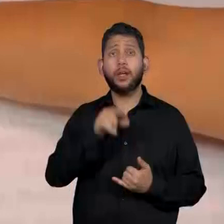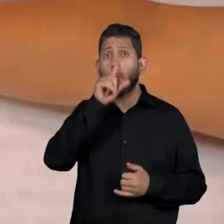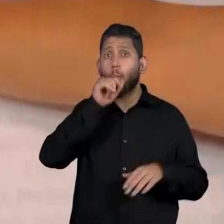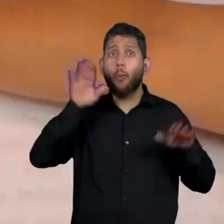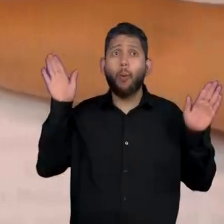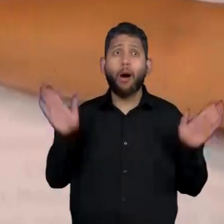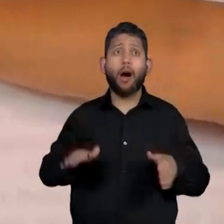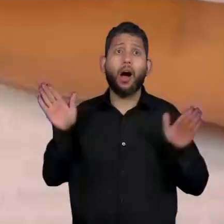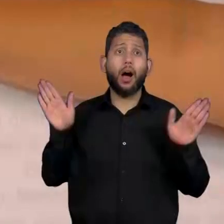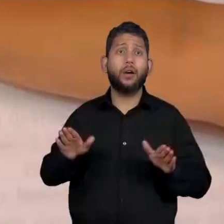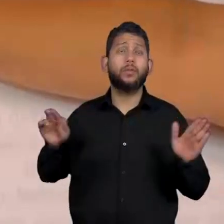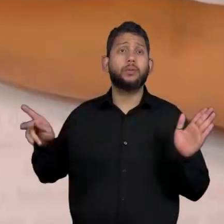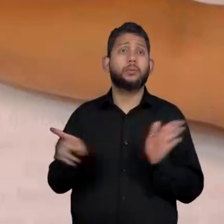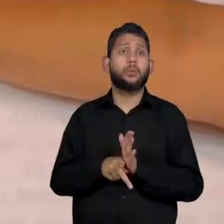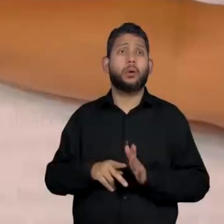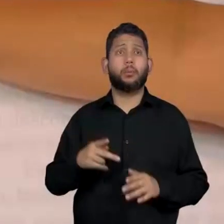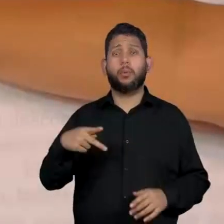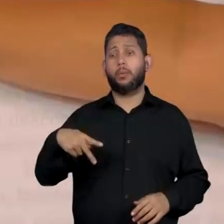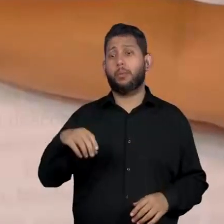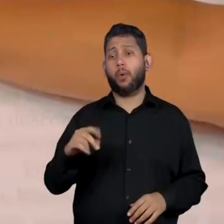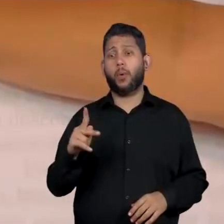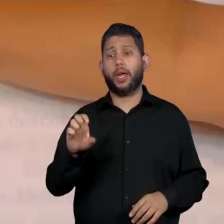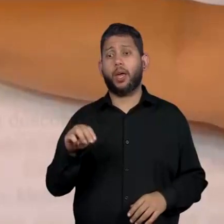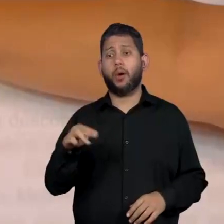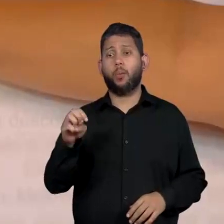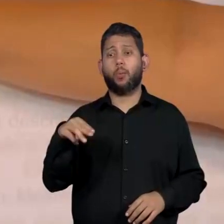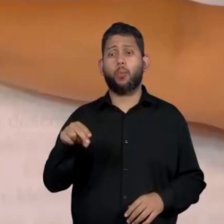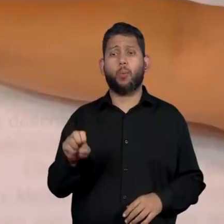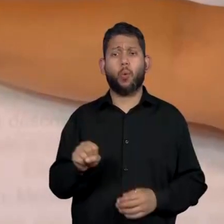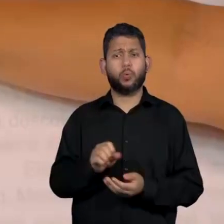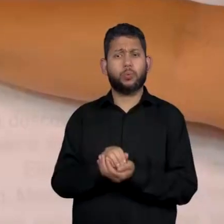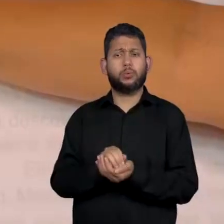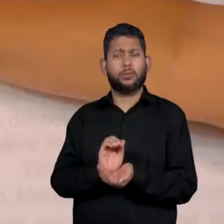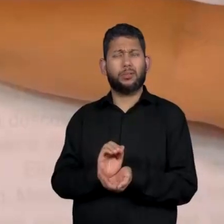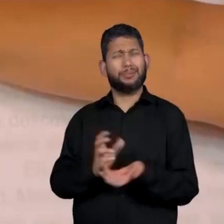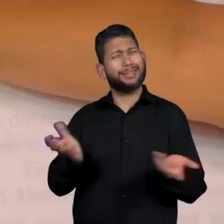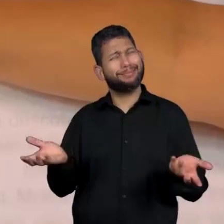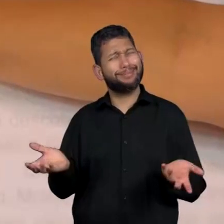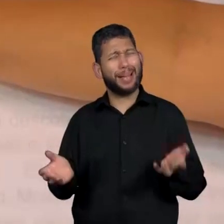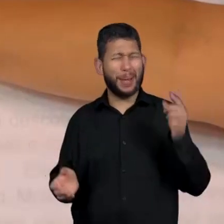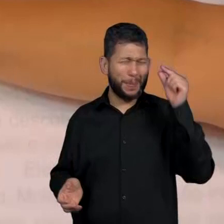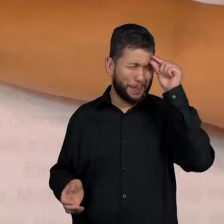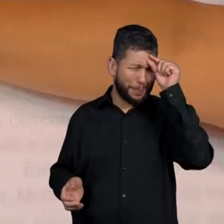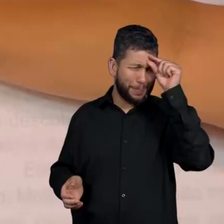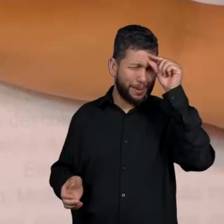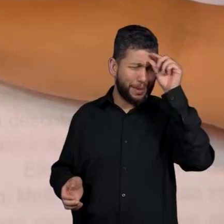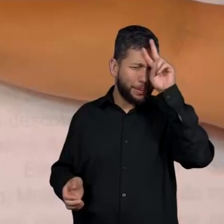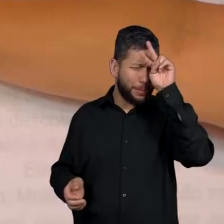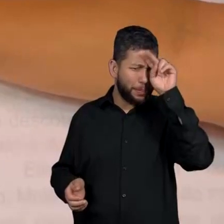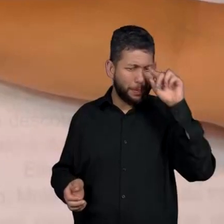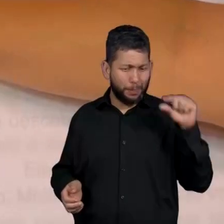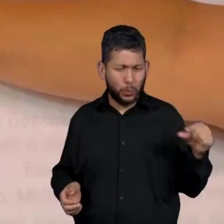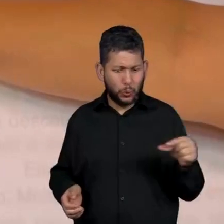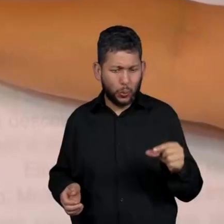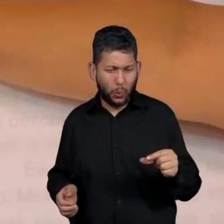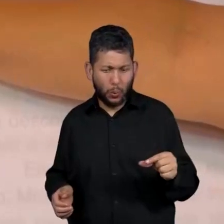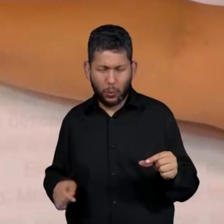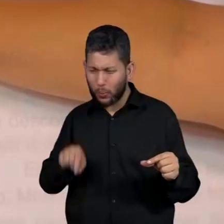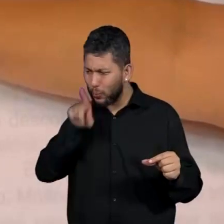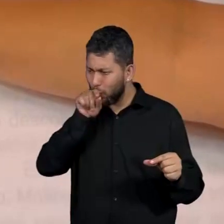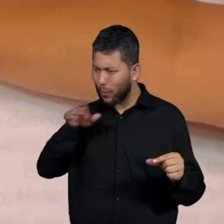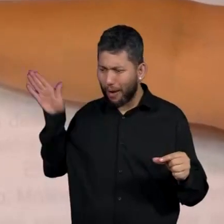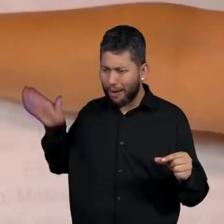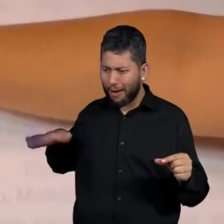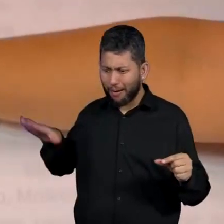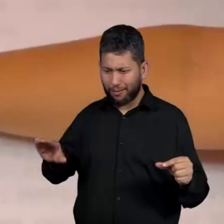com aves. Gente, mas besouros não são aves. Olha um erro falho aqui, de estrutura de